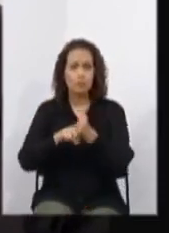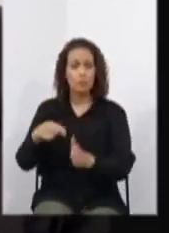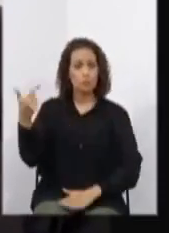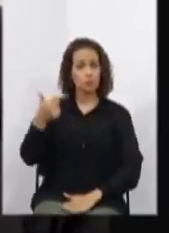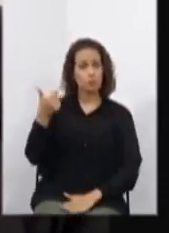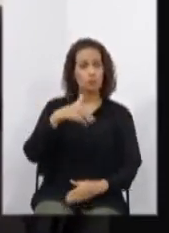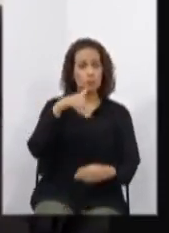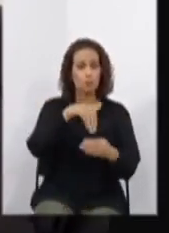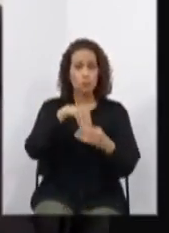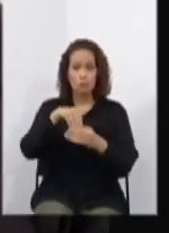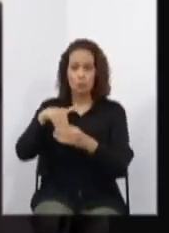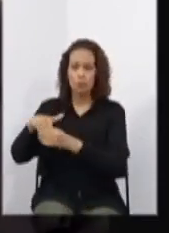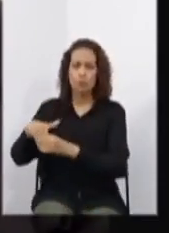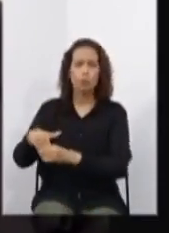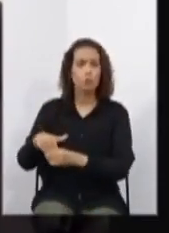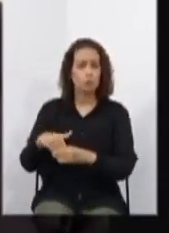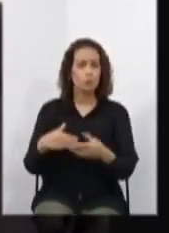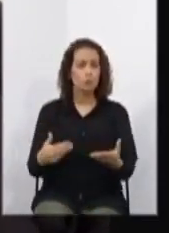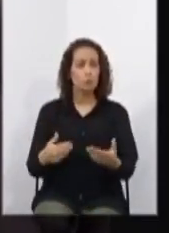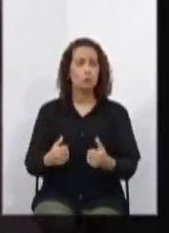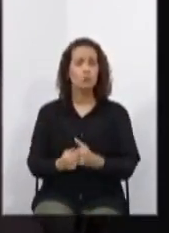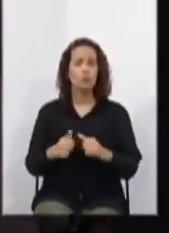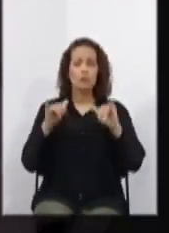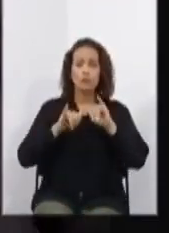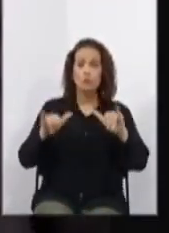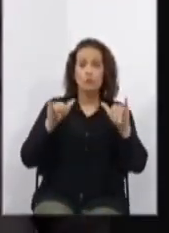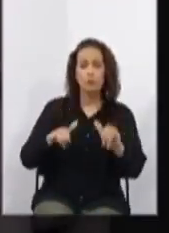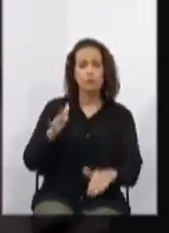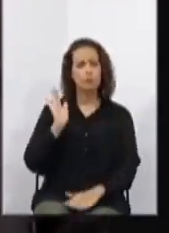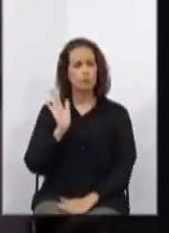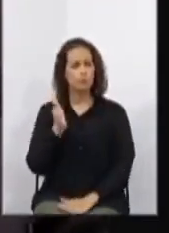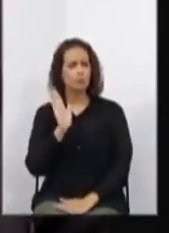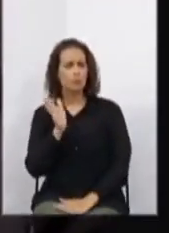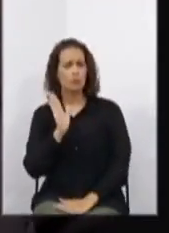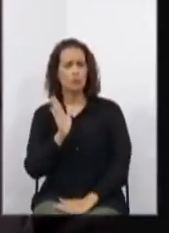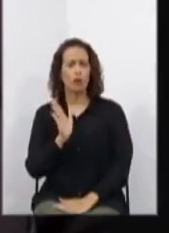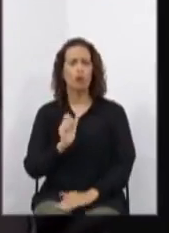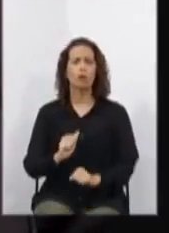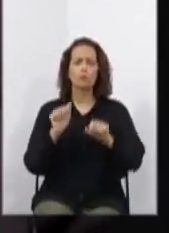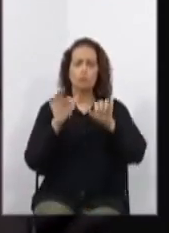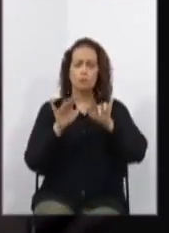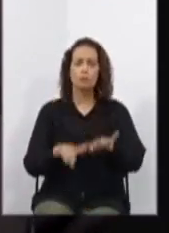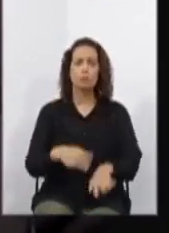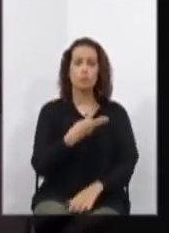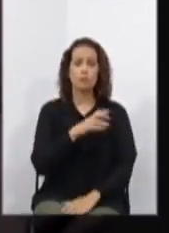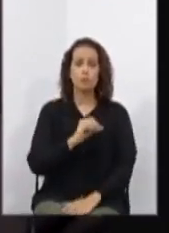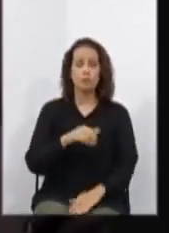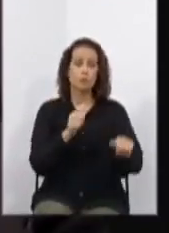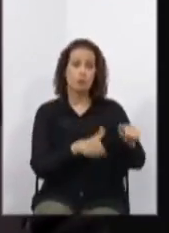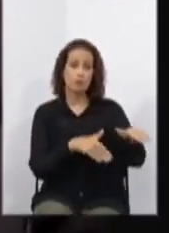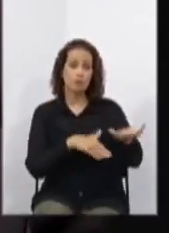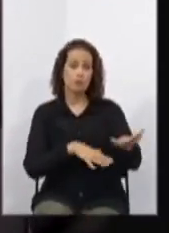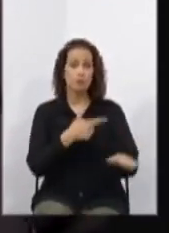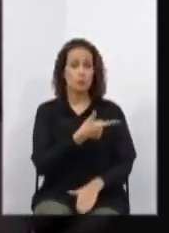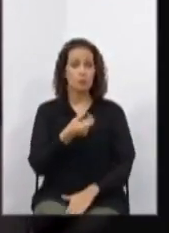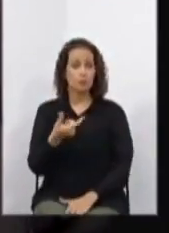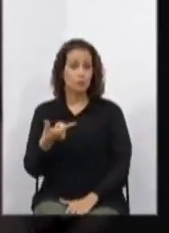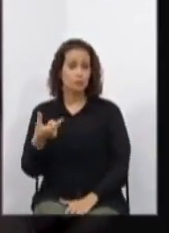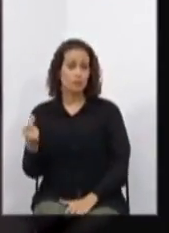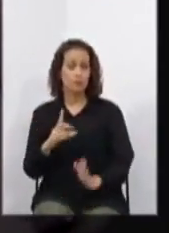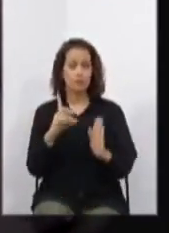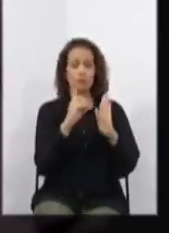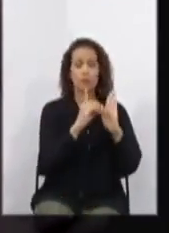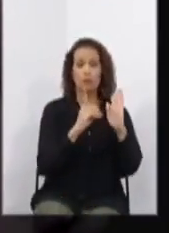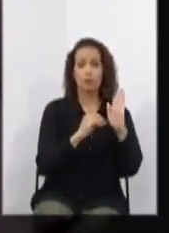sua tramitação, informamos que foi editado, em 30 de setembro de 2020, o Decreto Federal